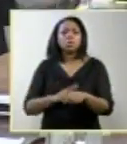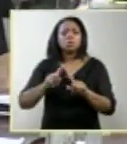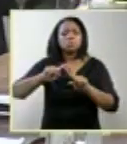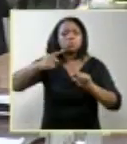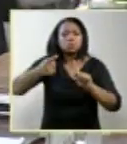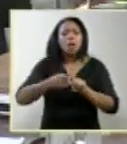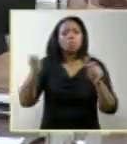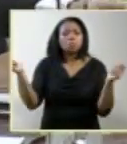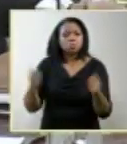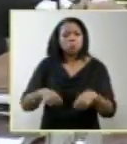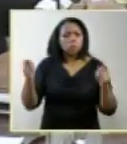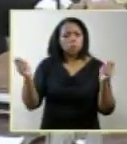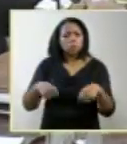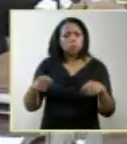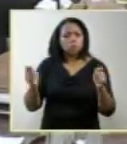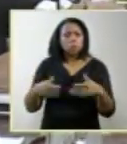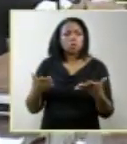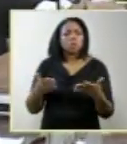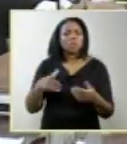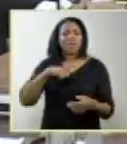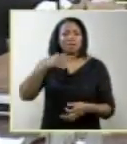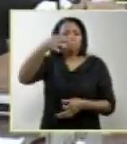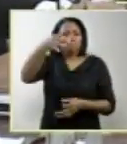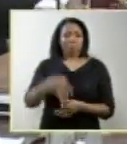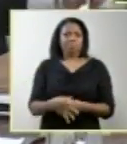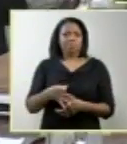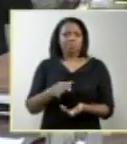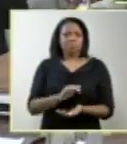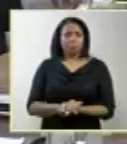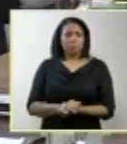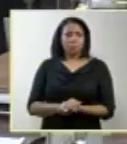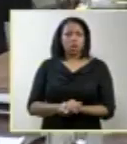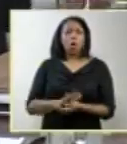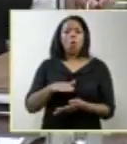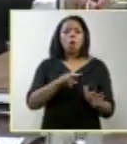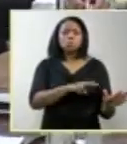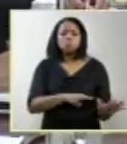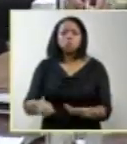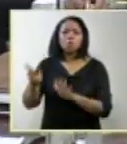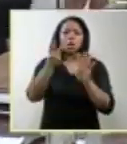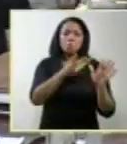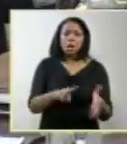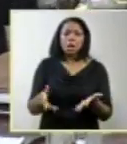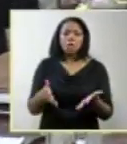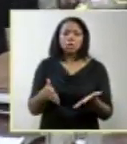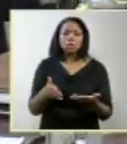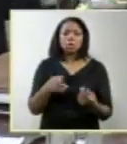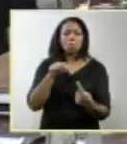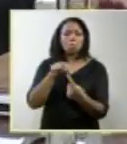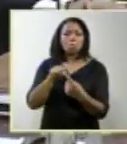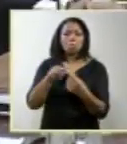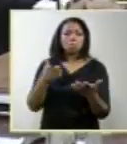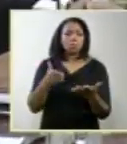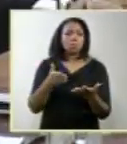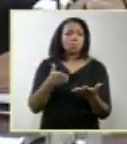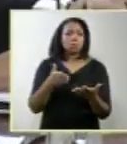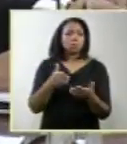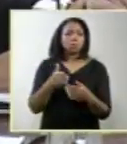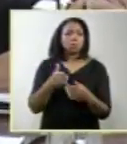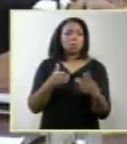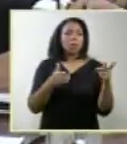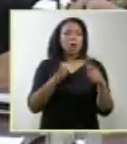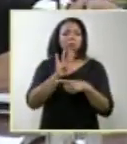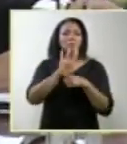que é possível se ter essa certeza? A que semana, a que momento? Complementando aqui a pergunta do